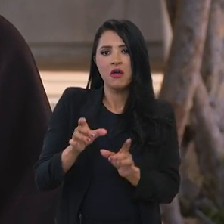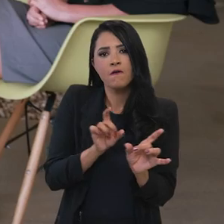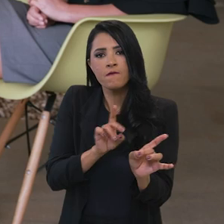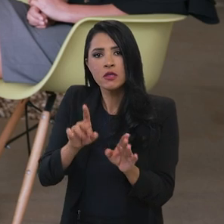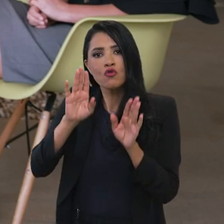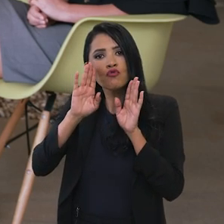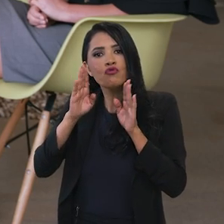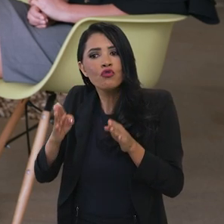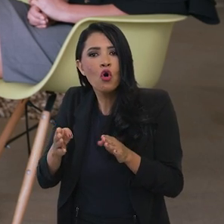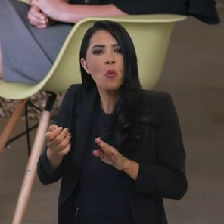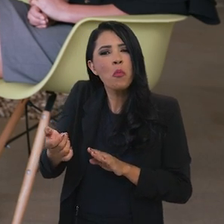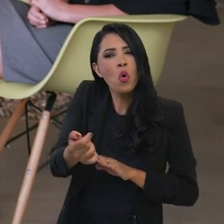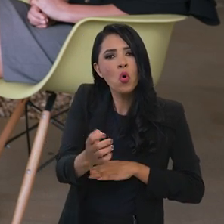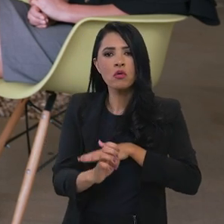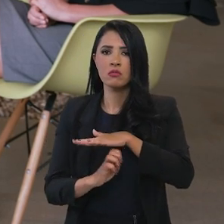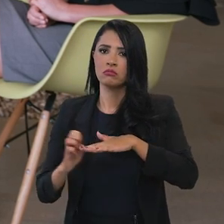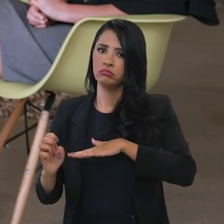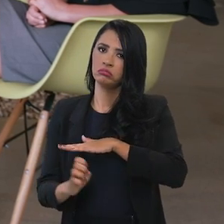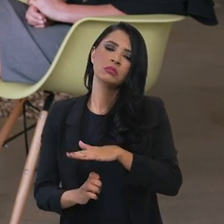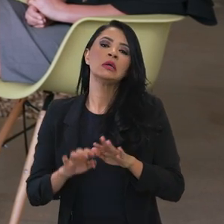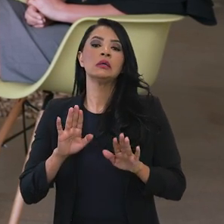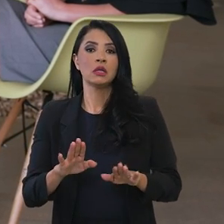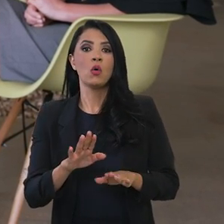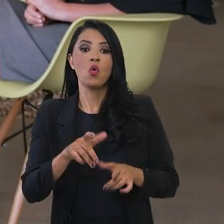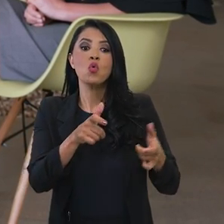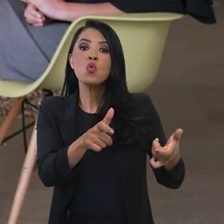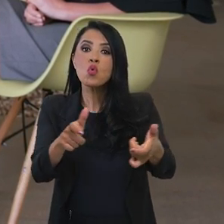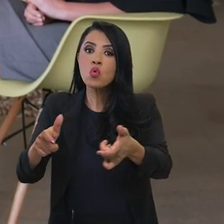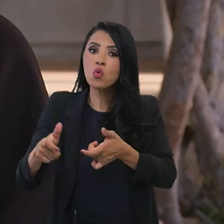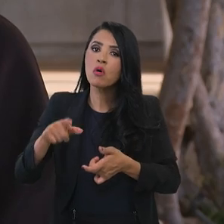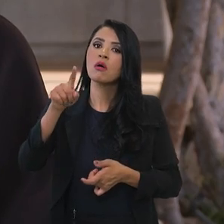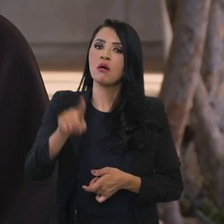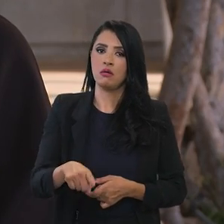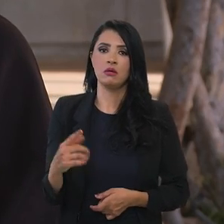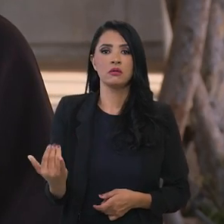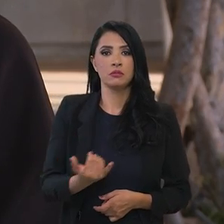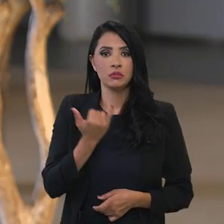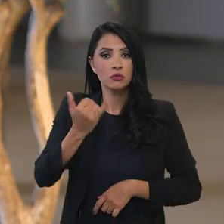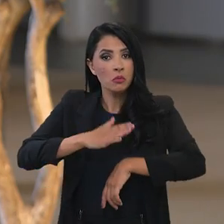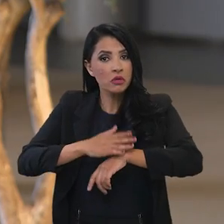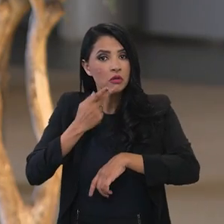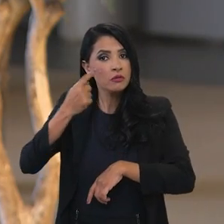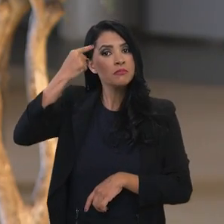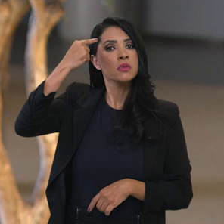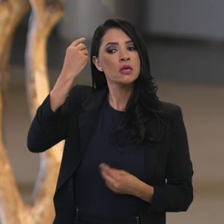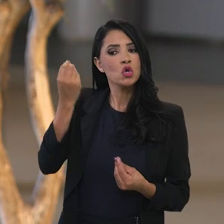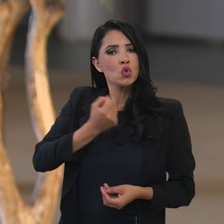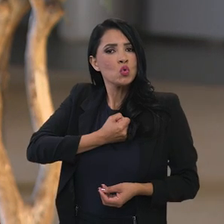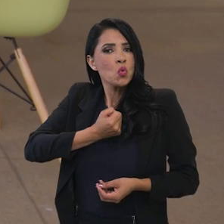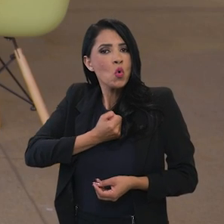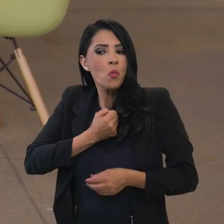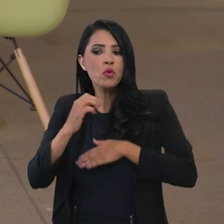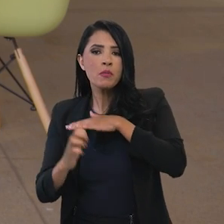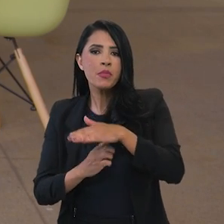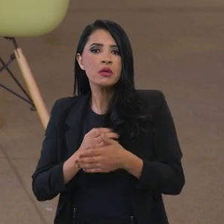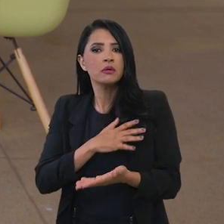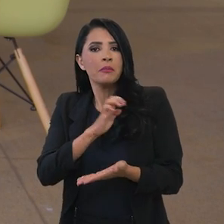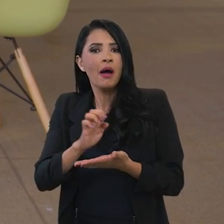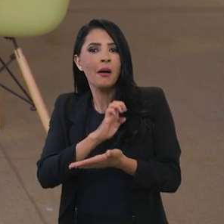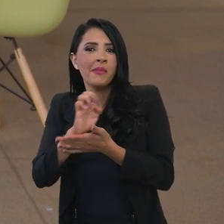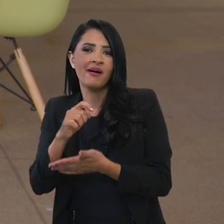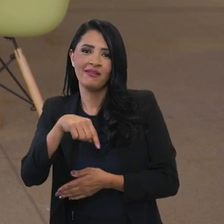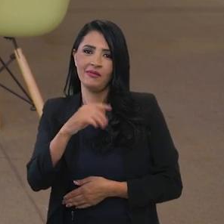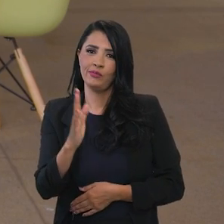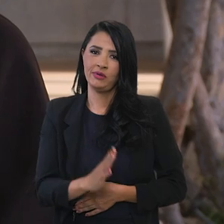exportadoras brasileiras. Número de empresas exportadoras brasileiras. Me impressionou esse dado. Apenas 1%? Esse dado é muito